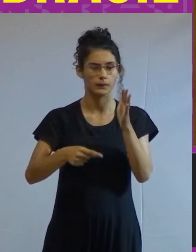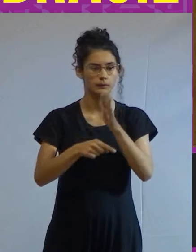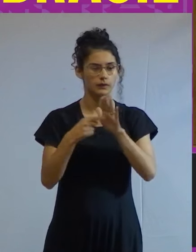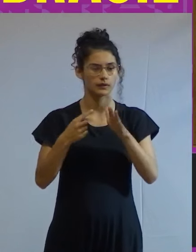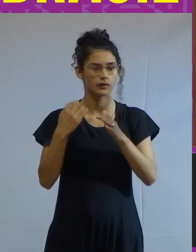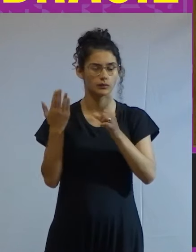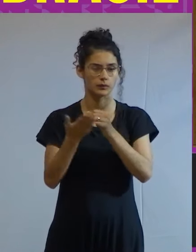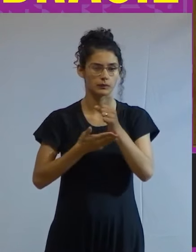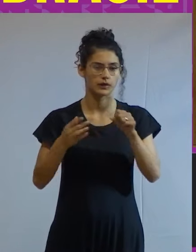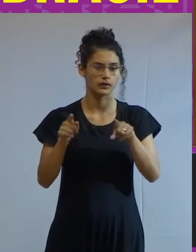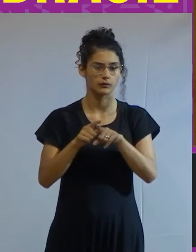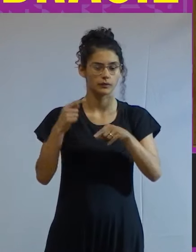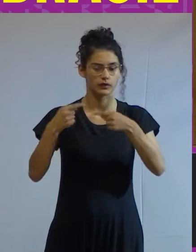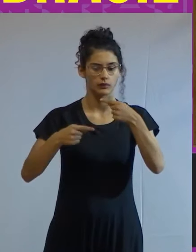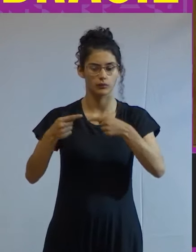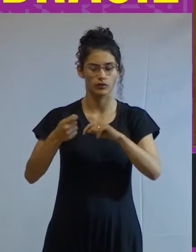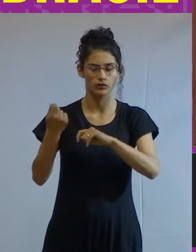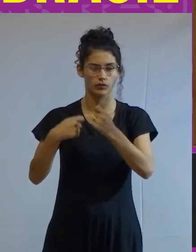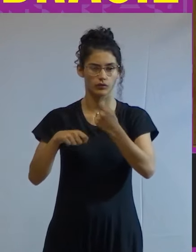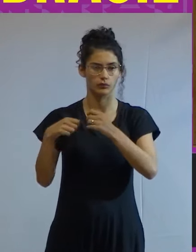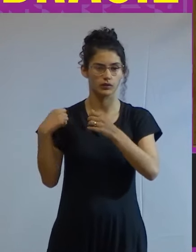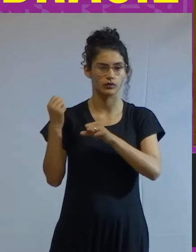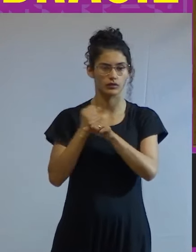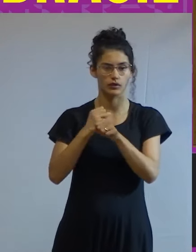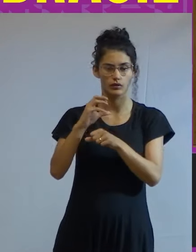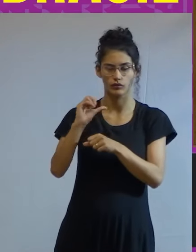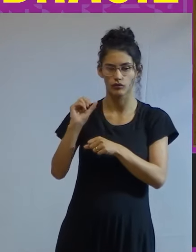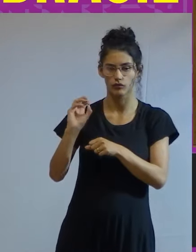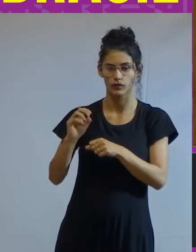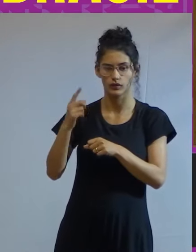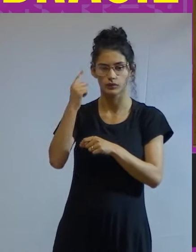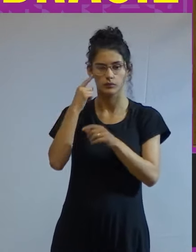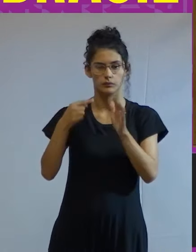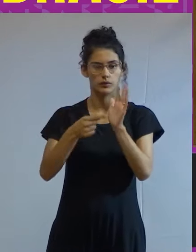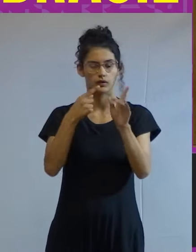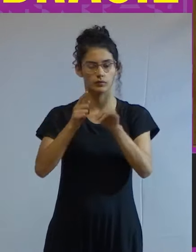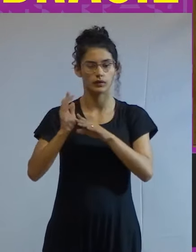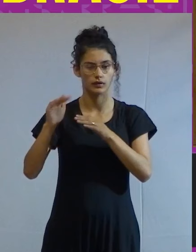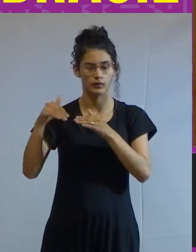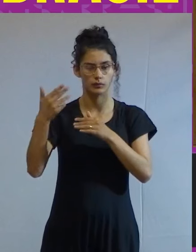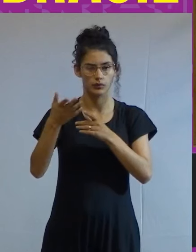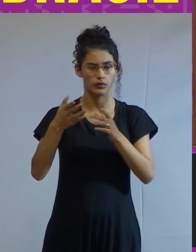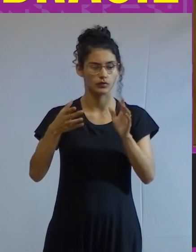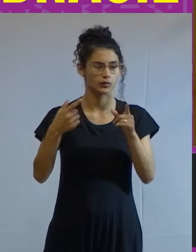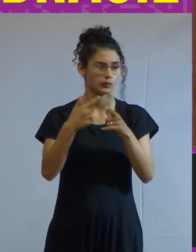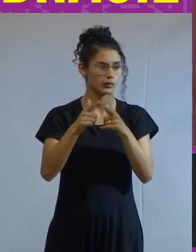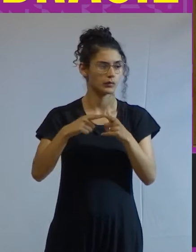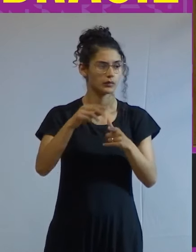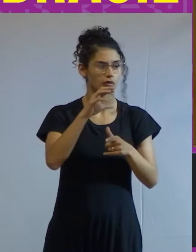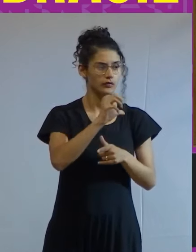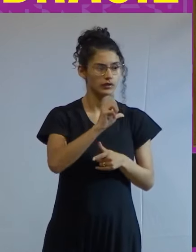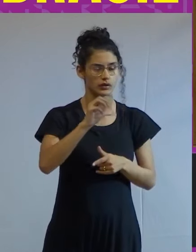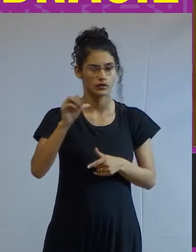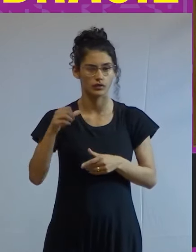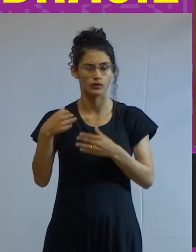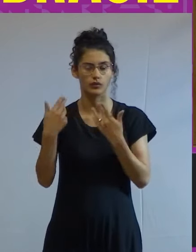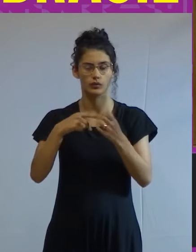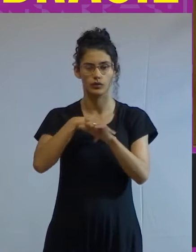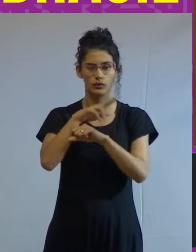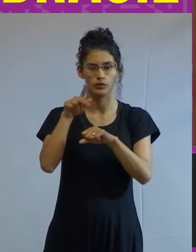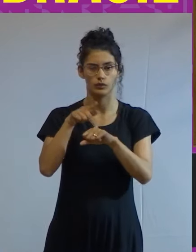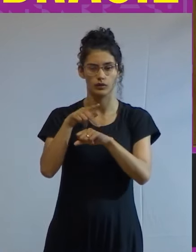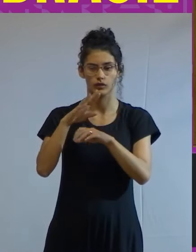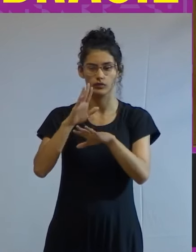fundante da política econômica nos anos 90 principalmente depois da crise cambial de 99 quando o país